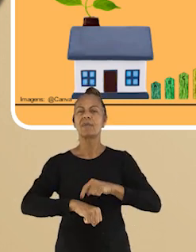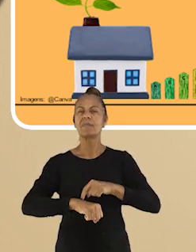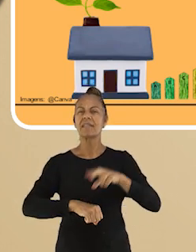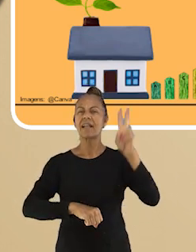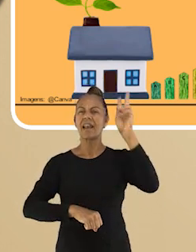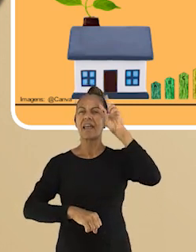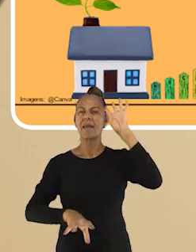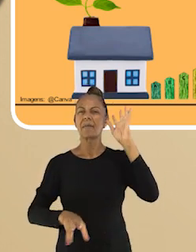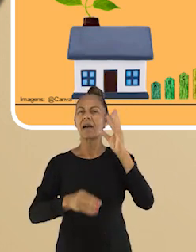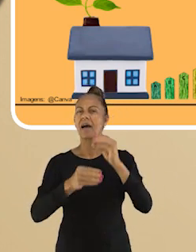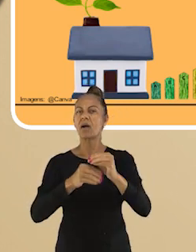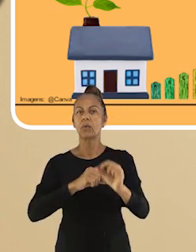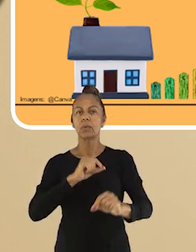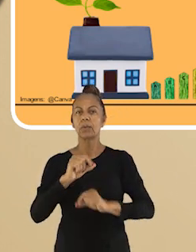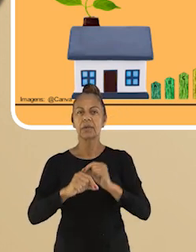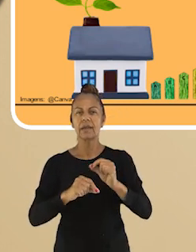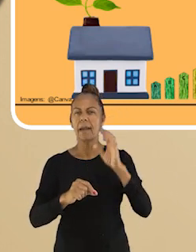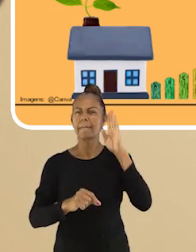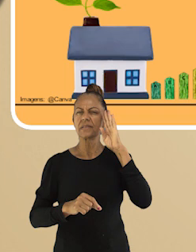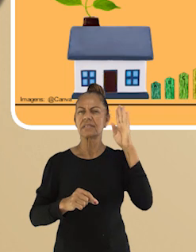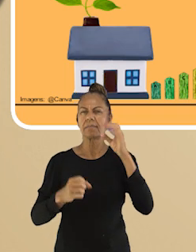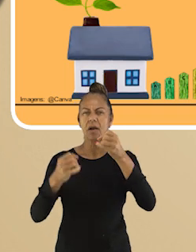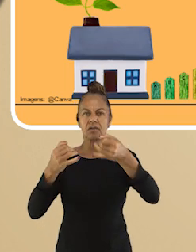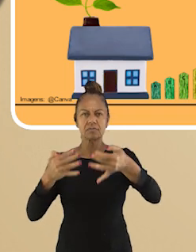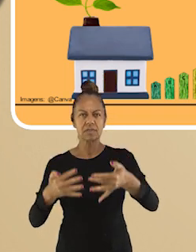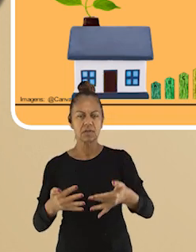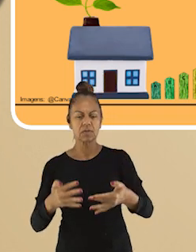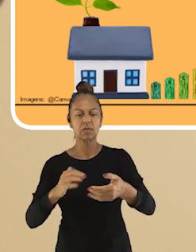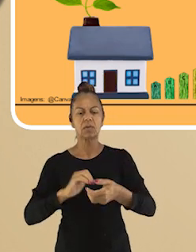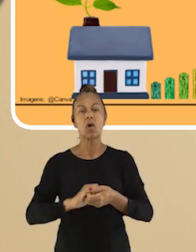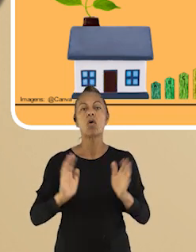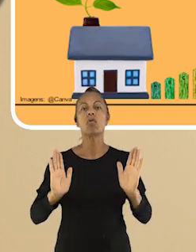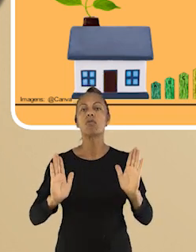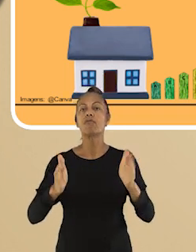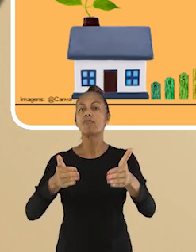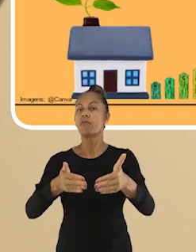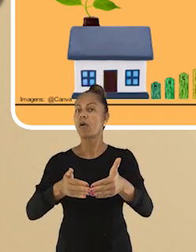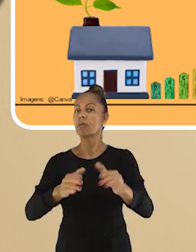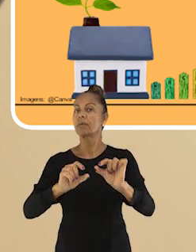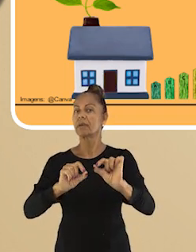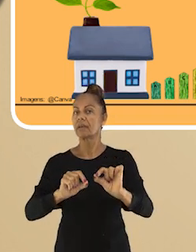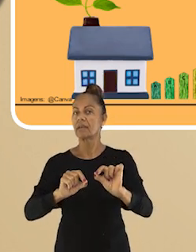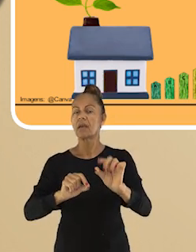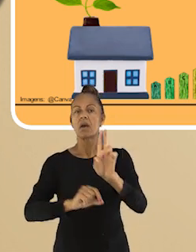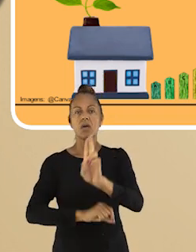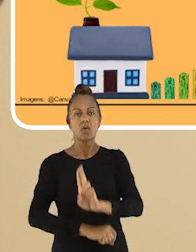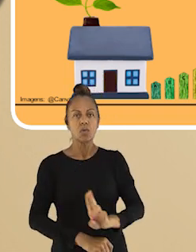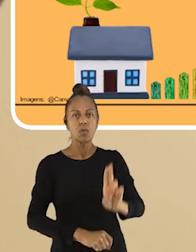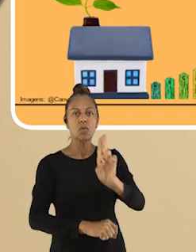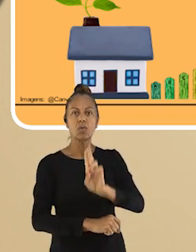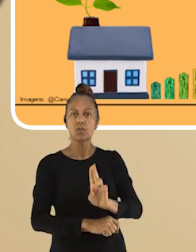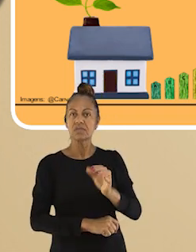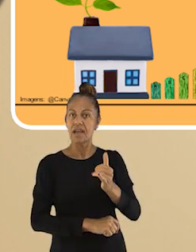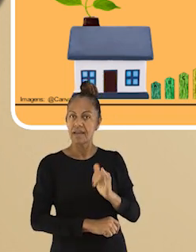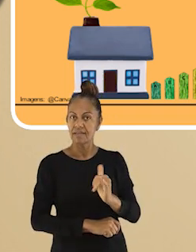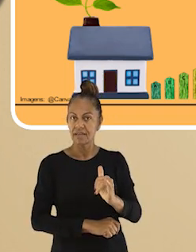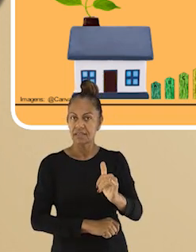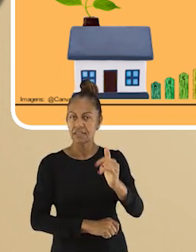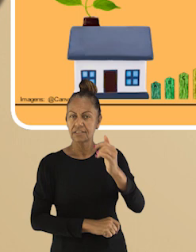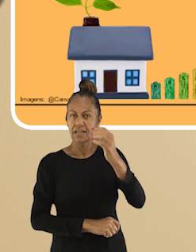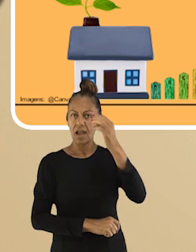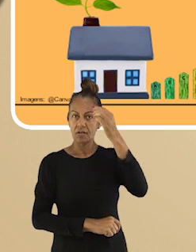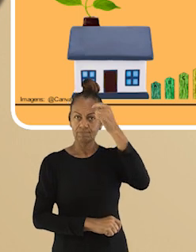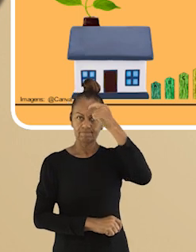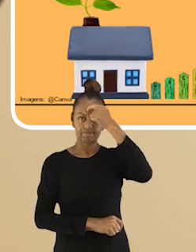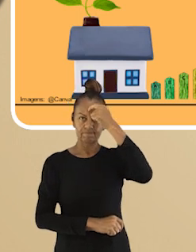principais da nossa aula de hoje. O foco da nossa aula foi o uso consciente da energia elétrica em nossas